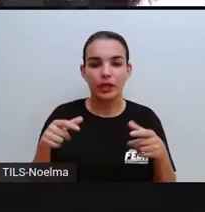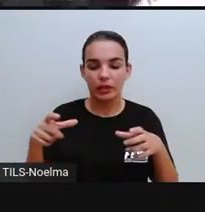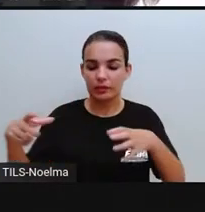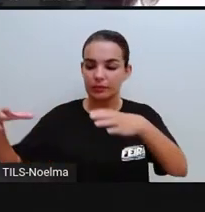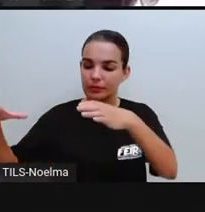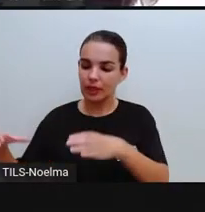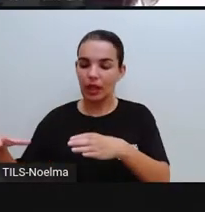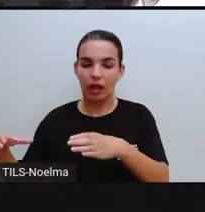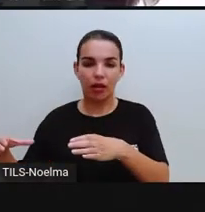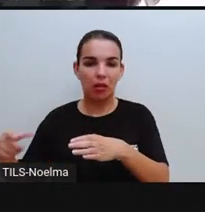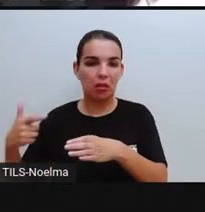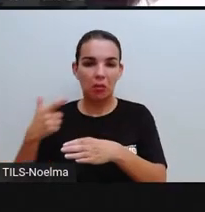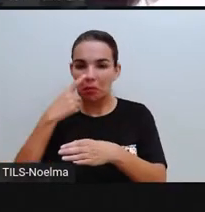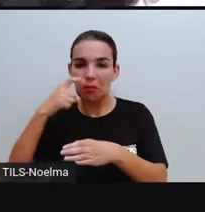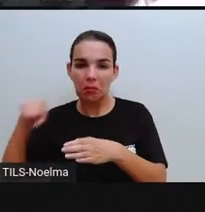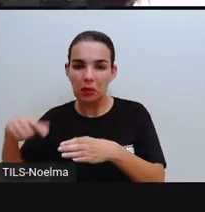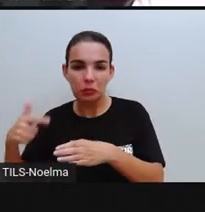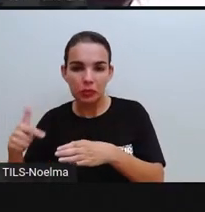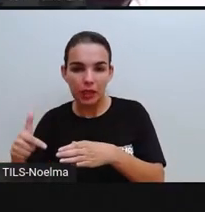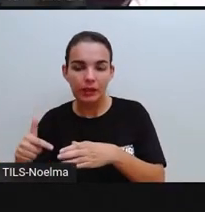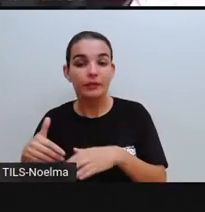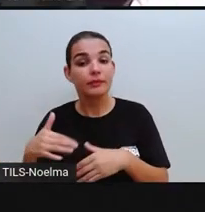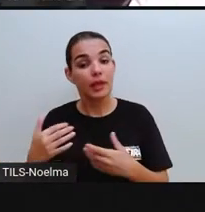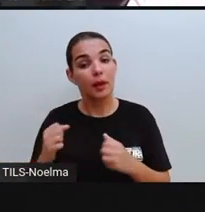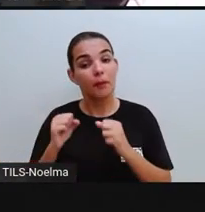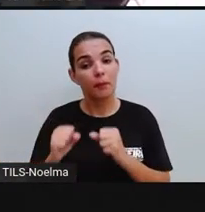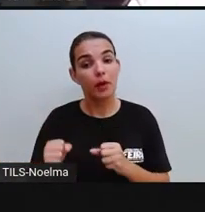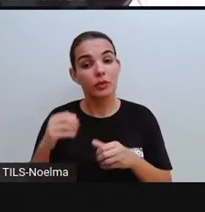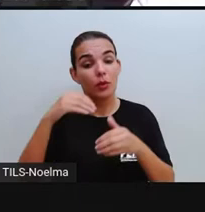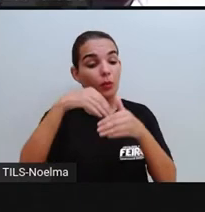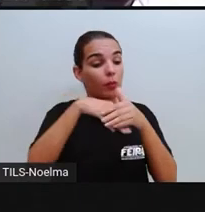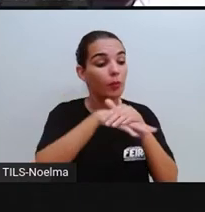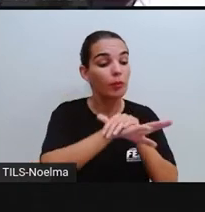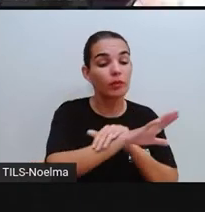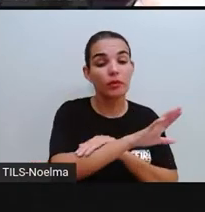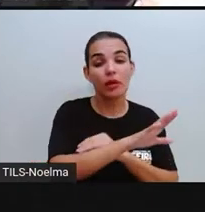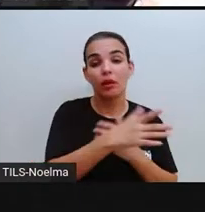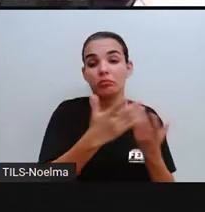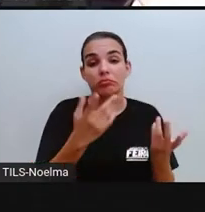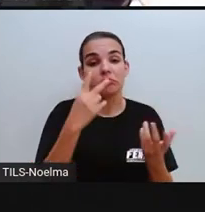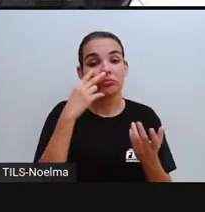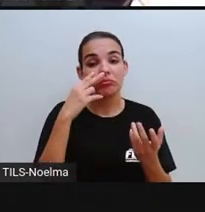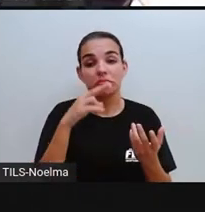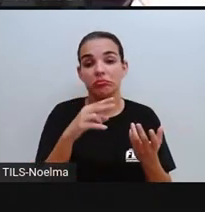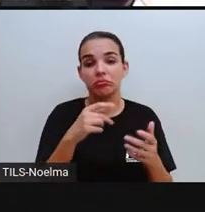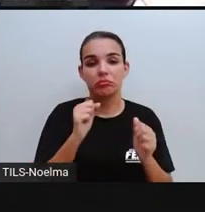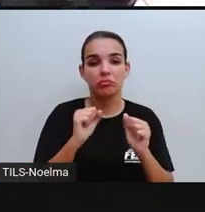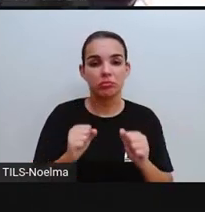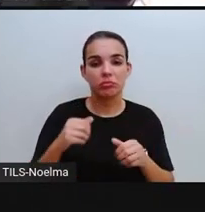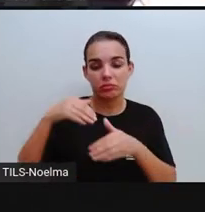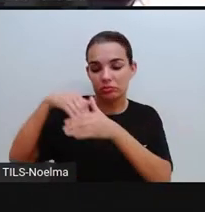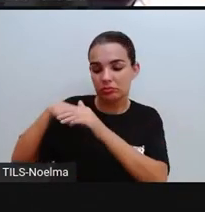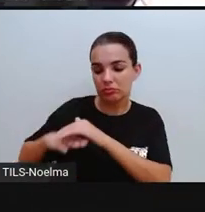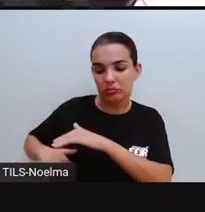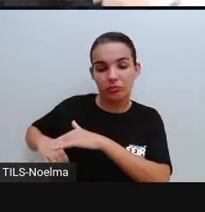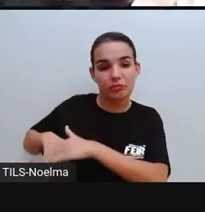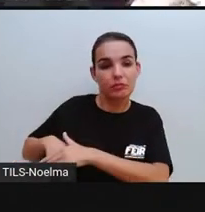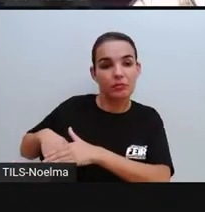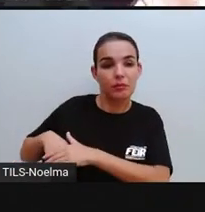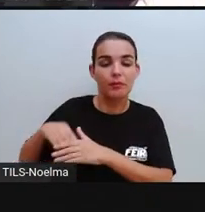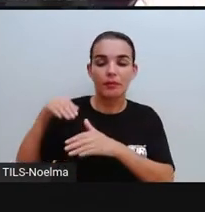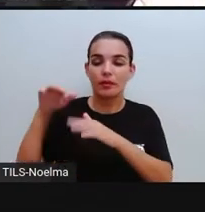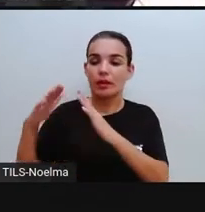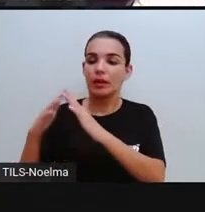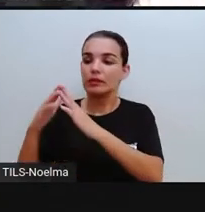uma lixeira. Tenta procurar uma lixeira fora da praça, tenta guardar no seu bolso, quando chegar em casa